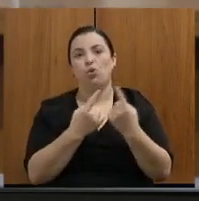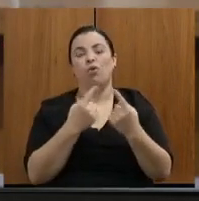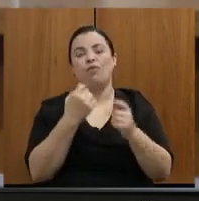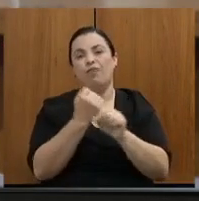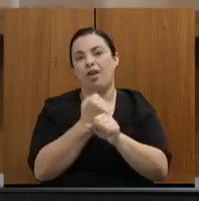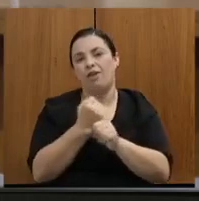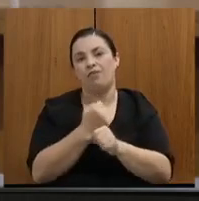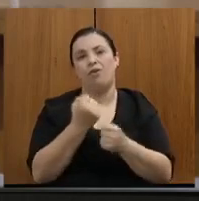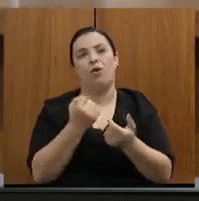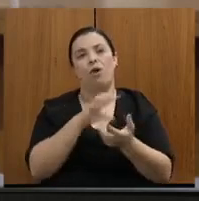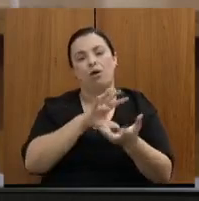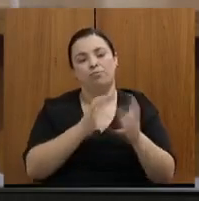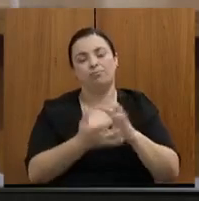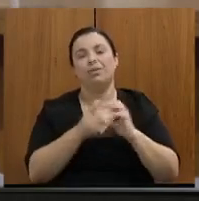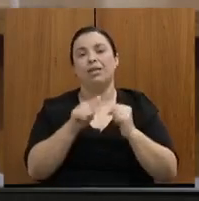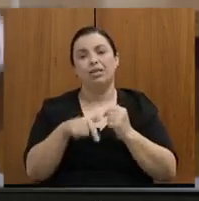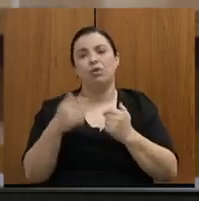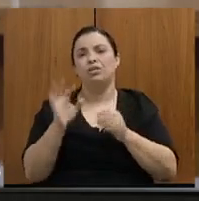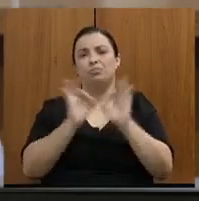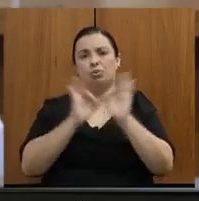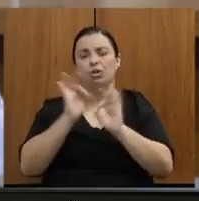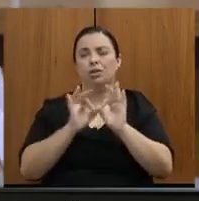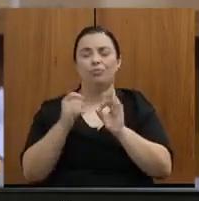por esse sucesso nesse programa.